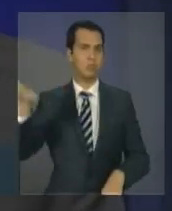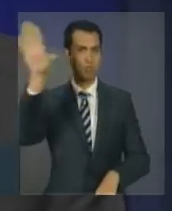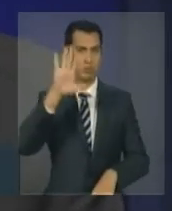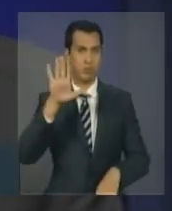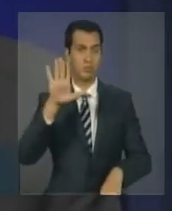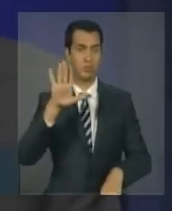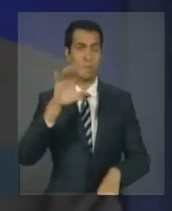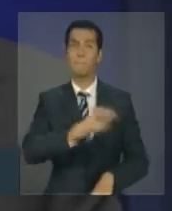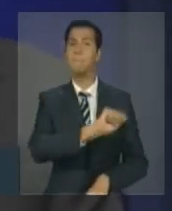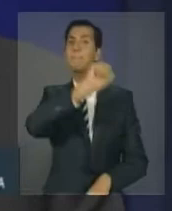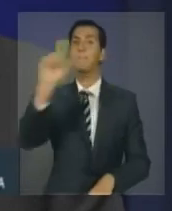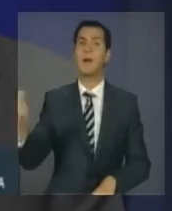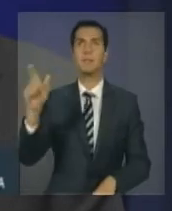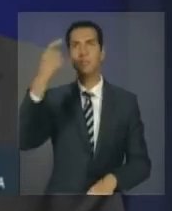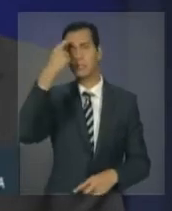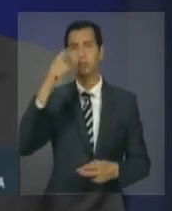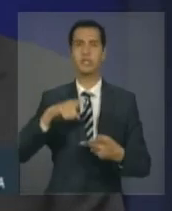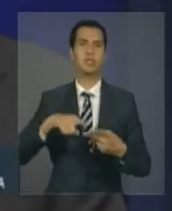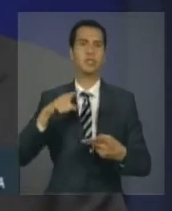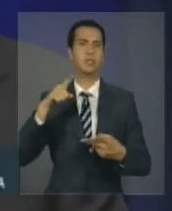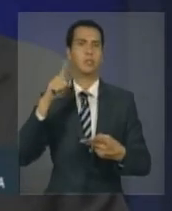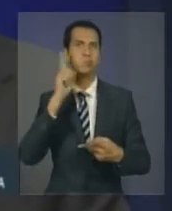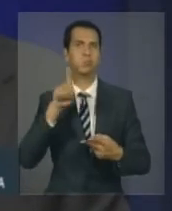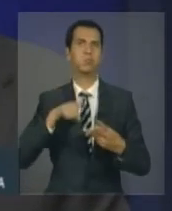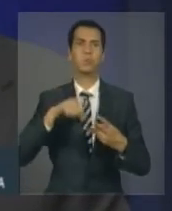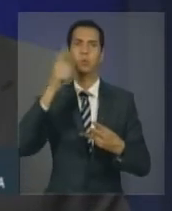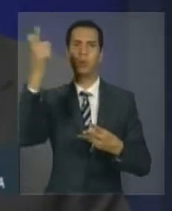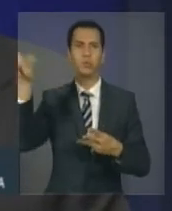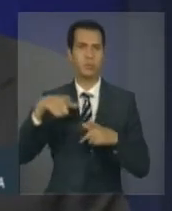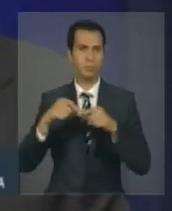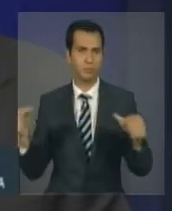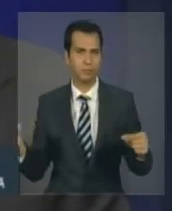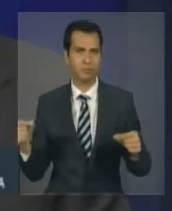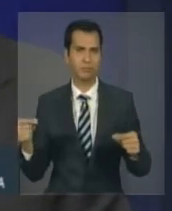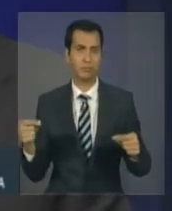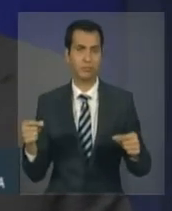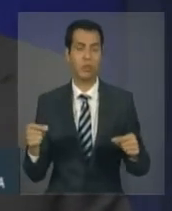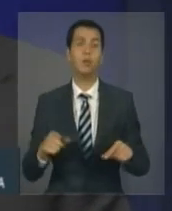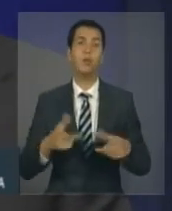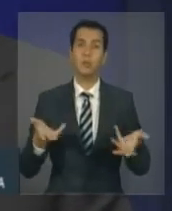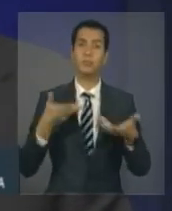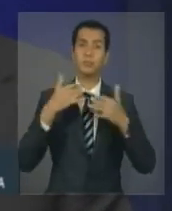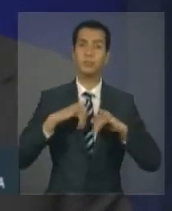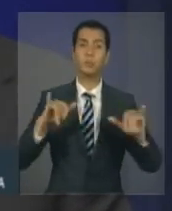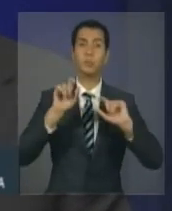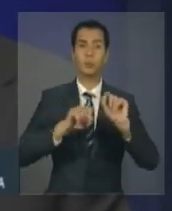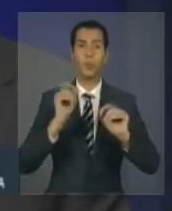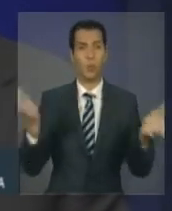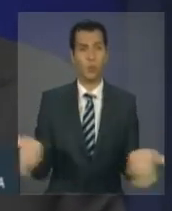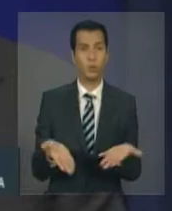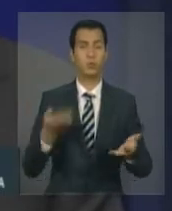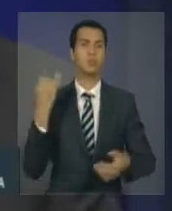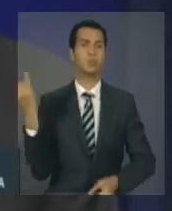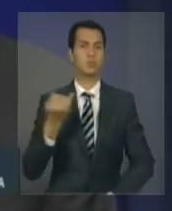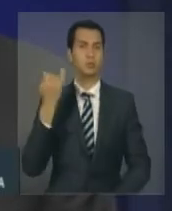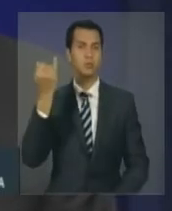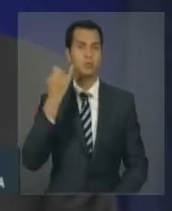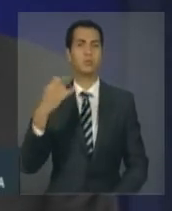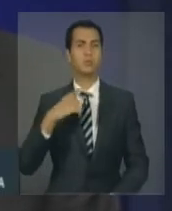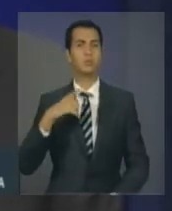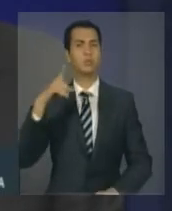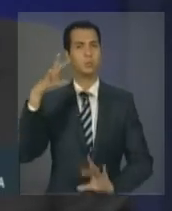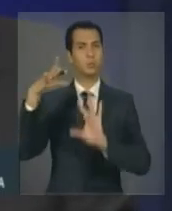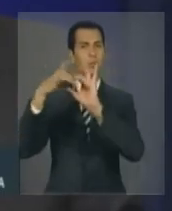tem muitas vezes esta noção de como é importante já hoje a relação económica entre a União